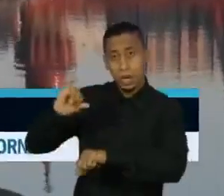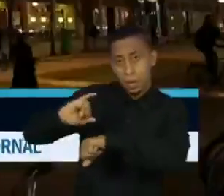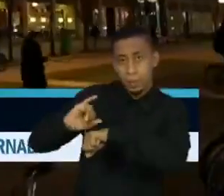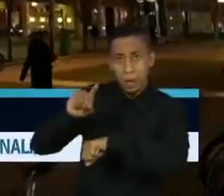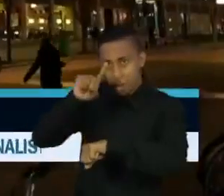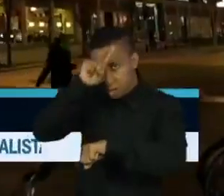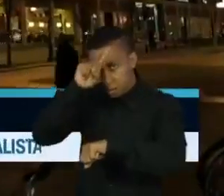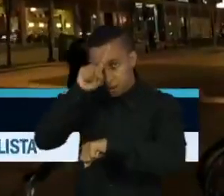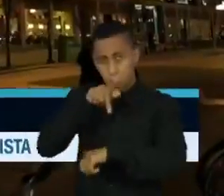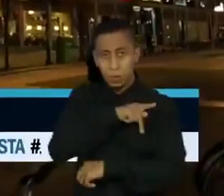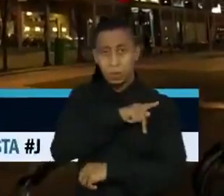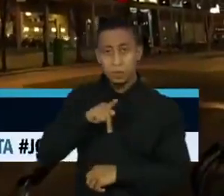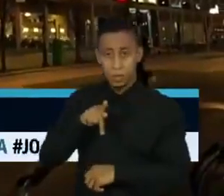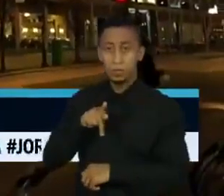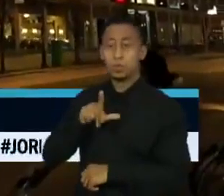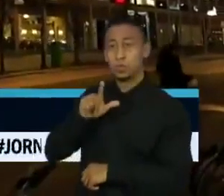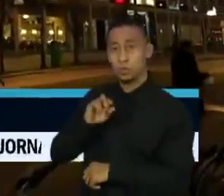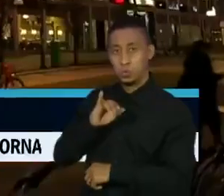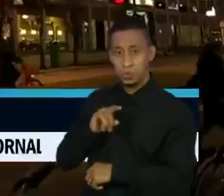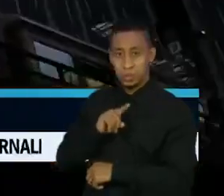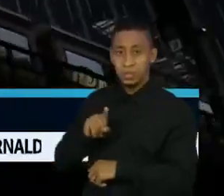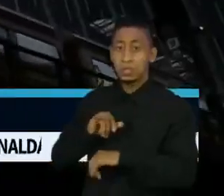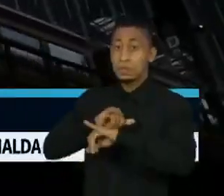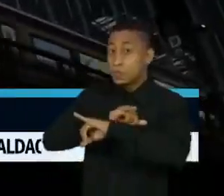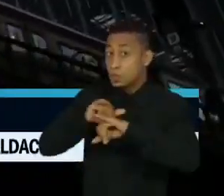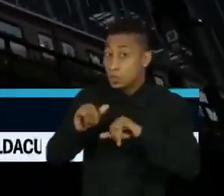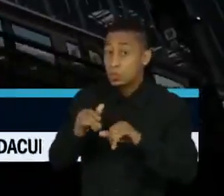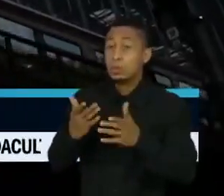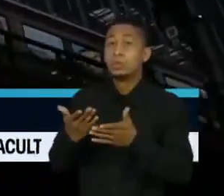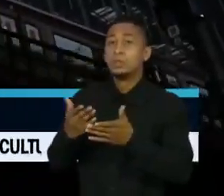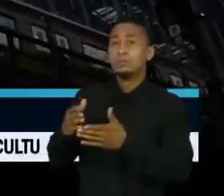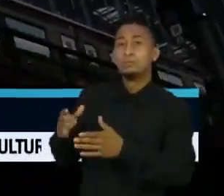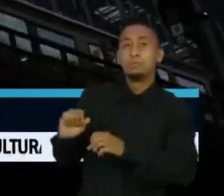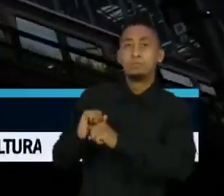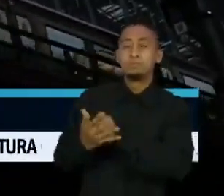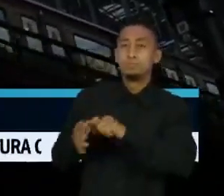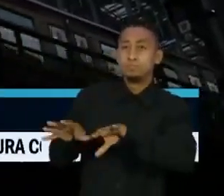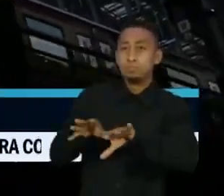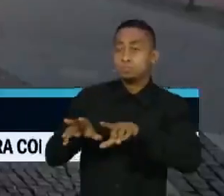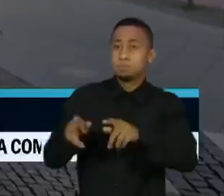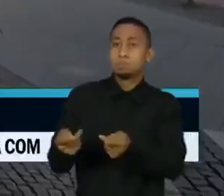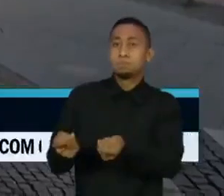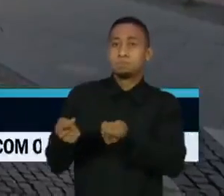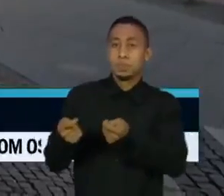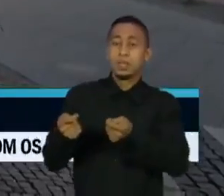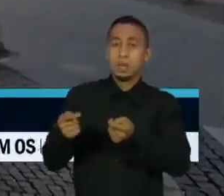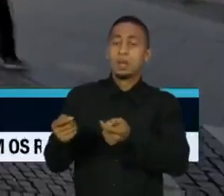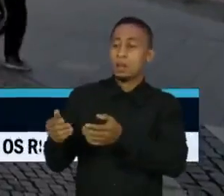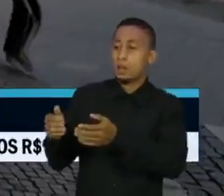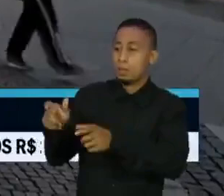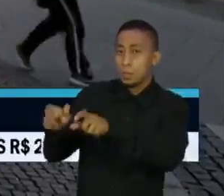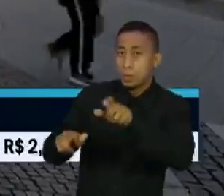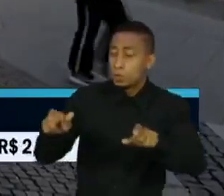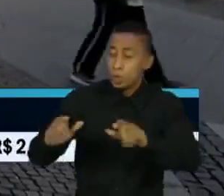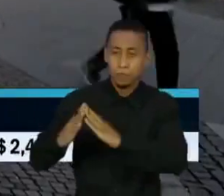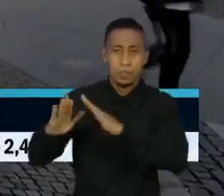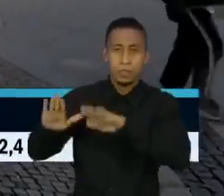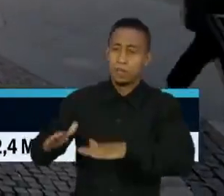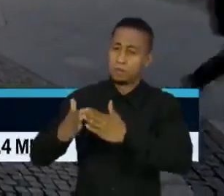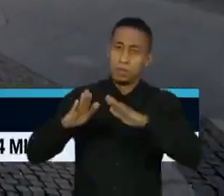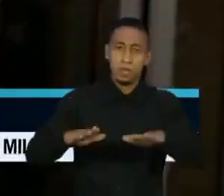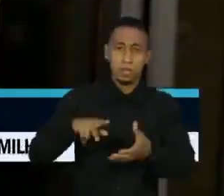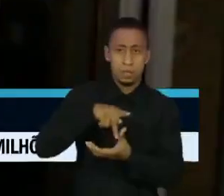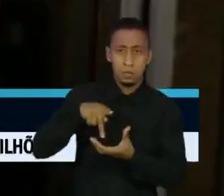Michael Müller anunciou nesta quinta-feira um toque de recolher leve para a Páscoa. A partir desta sexta-feira,